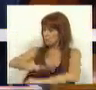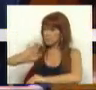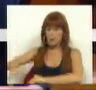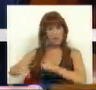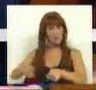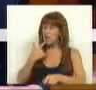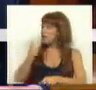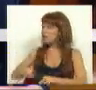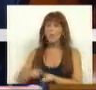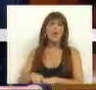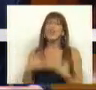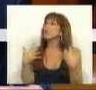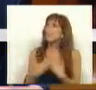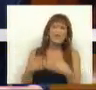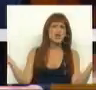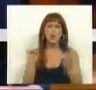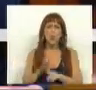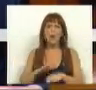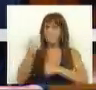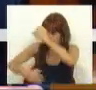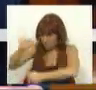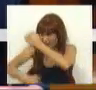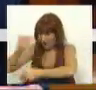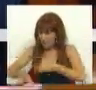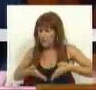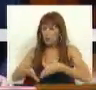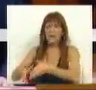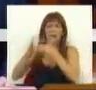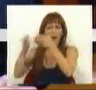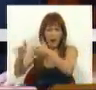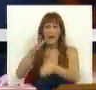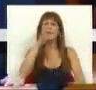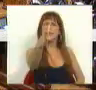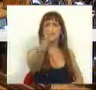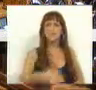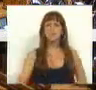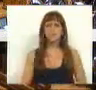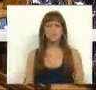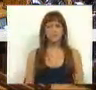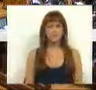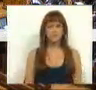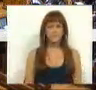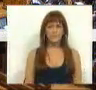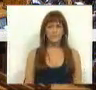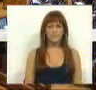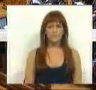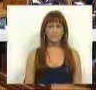ciência não pode haver dúvidas. para a frente é que é o caminho. Disse. Obrigado.